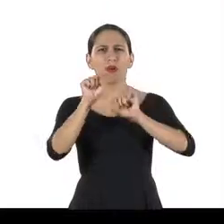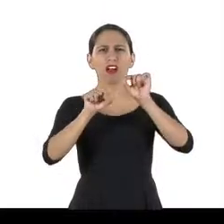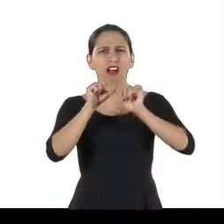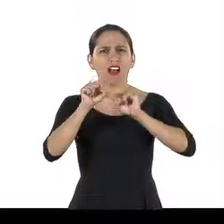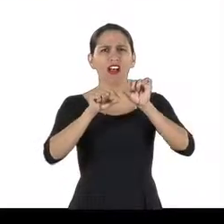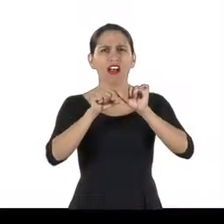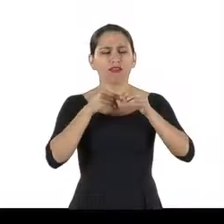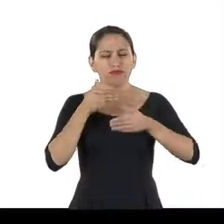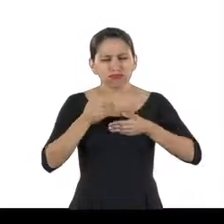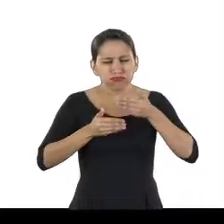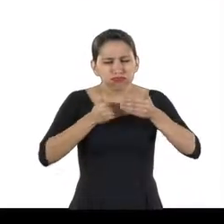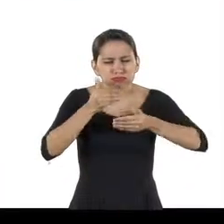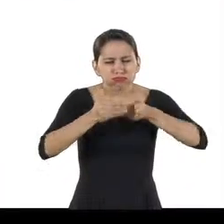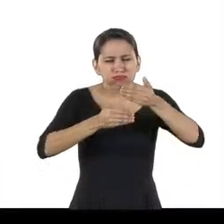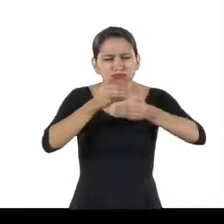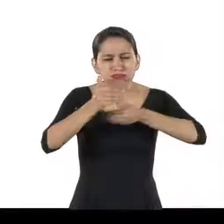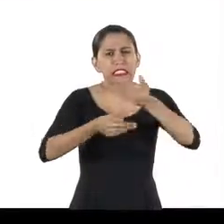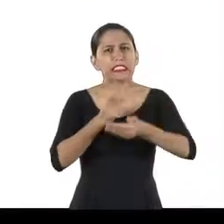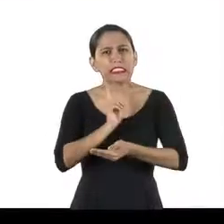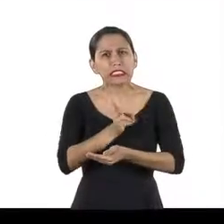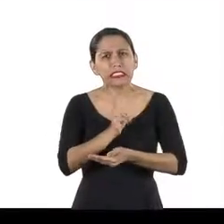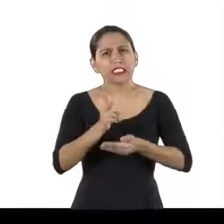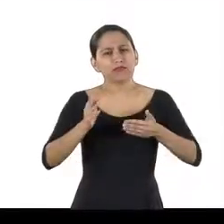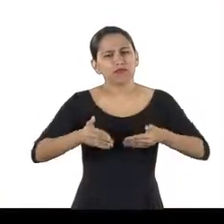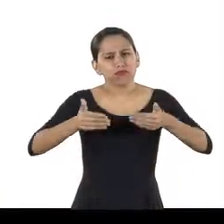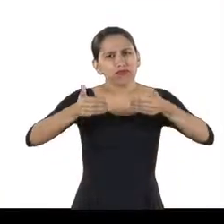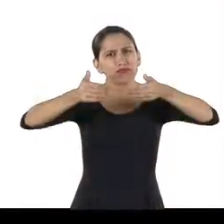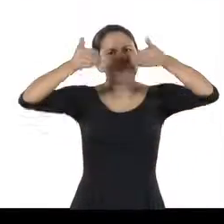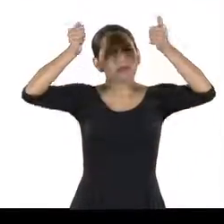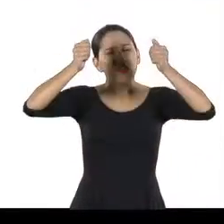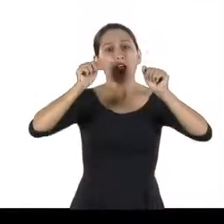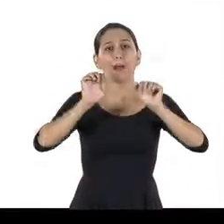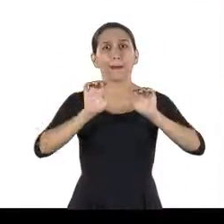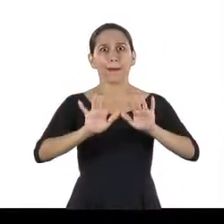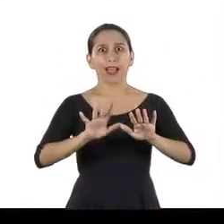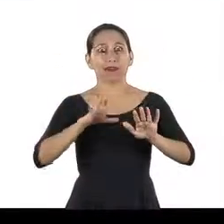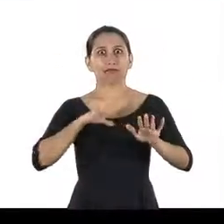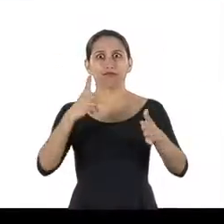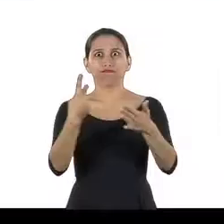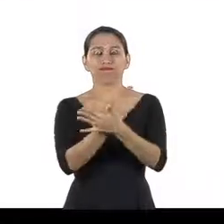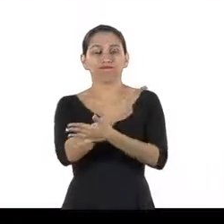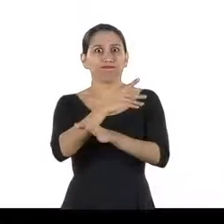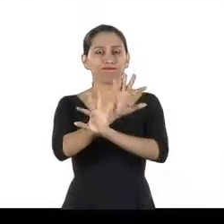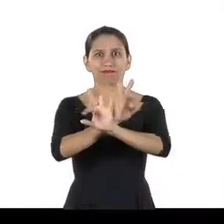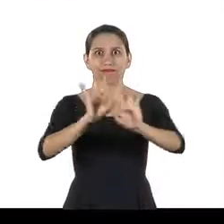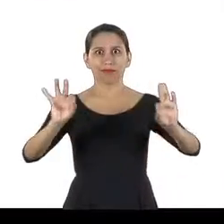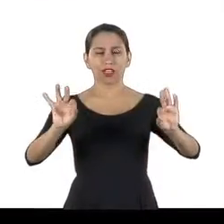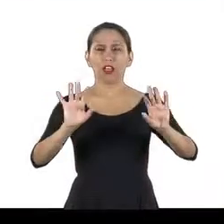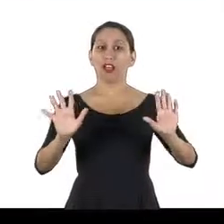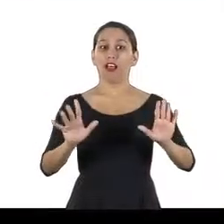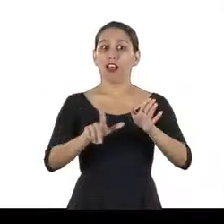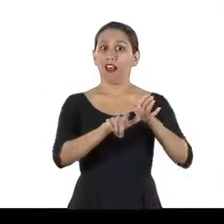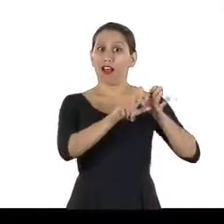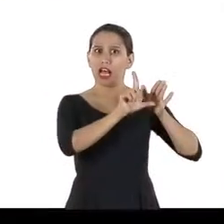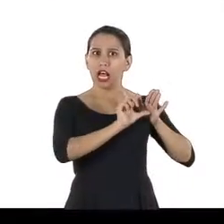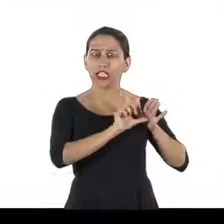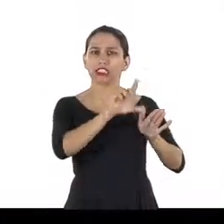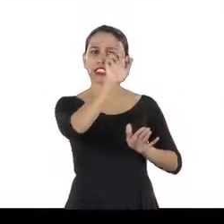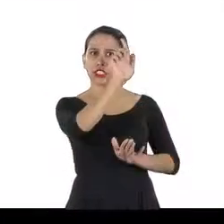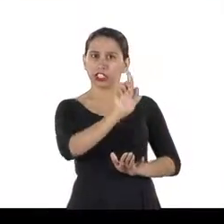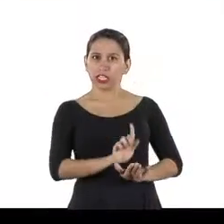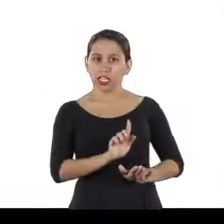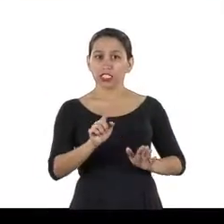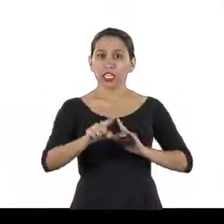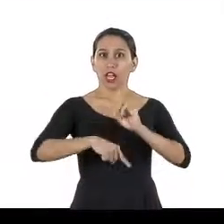contínuo que deve ser sempre melhorado. Para se aproximar de um estágio ideal de segurança, as gerências e os trabalhadores devem